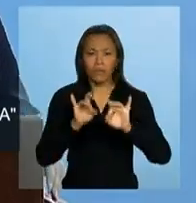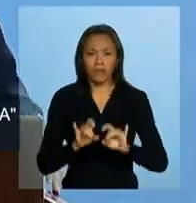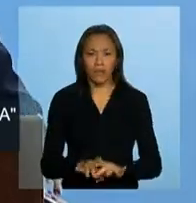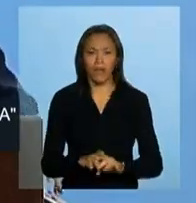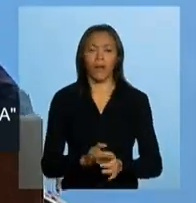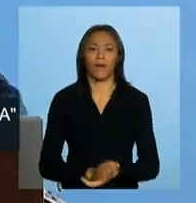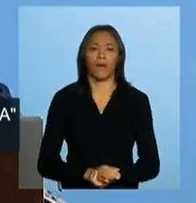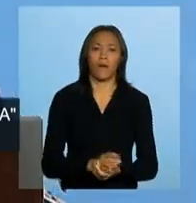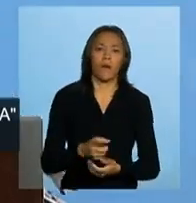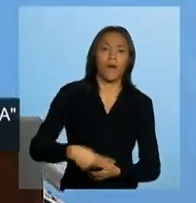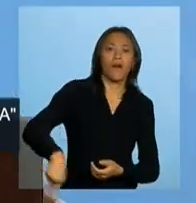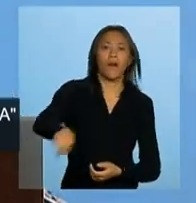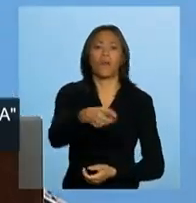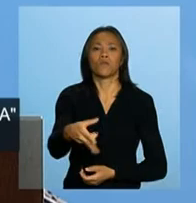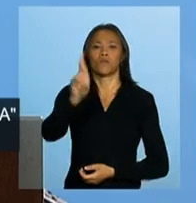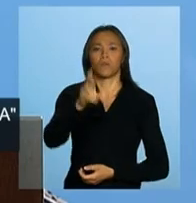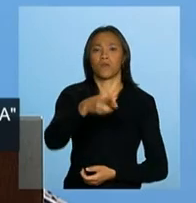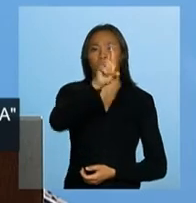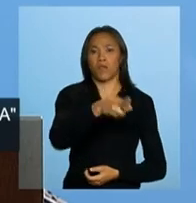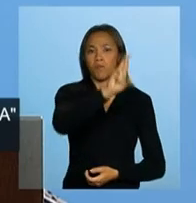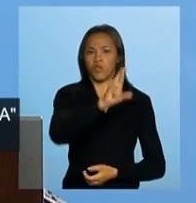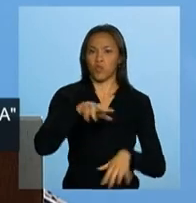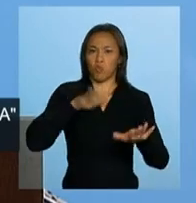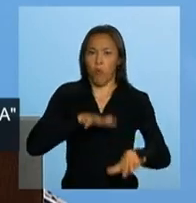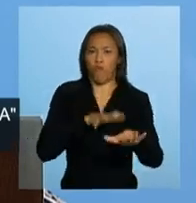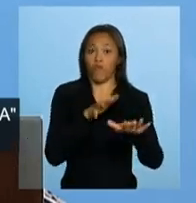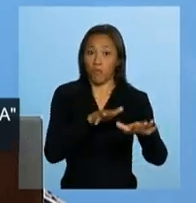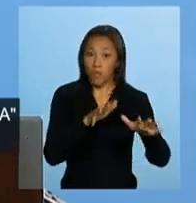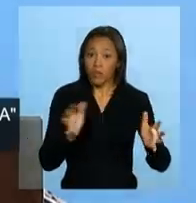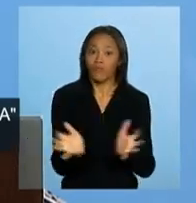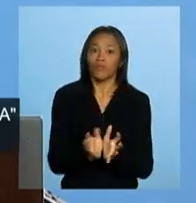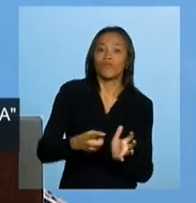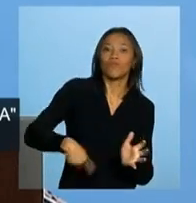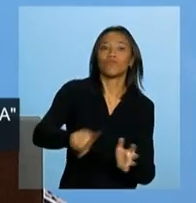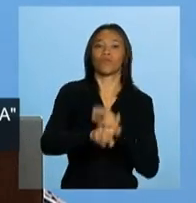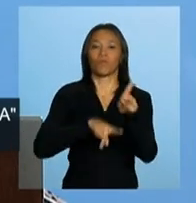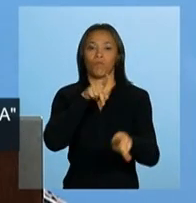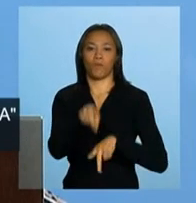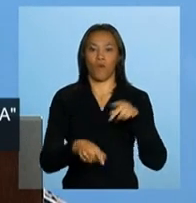representantes dos movimentos populares aqui presentes.